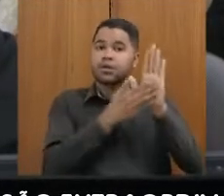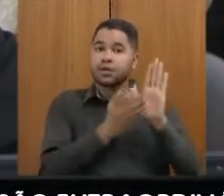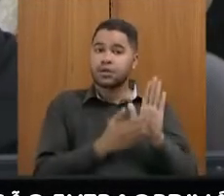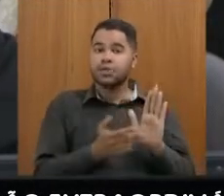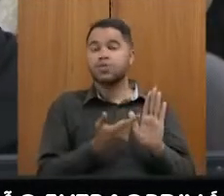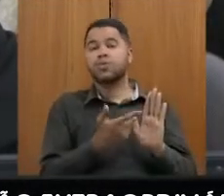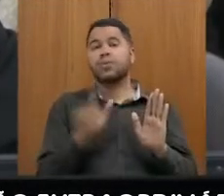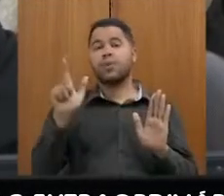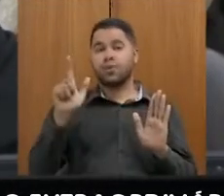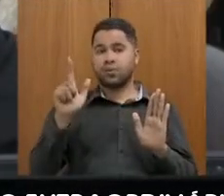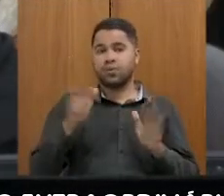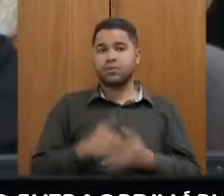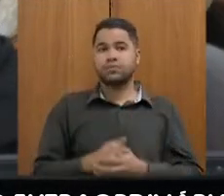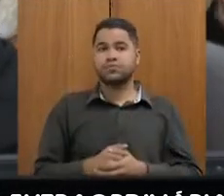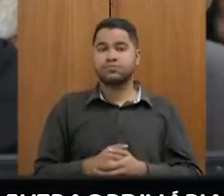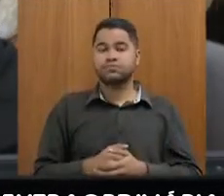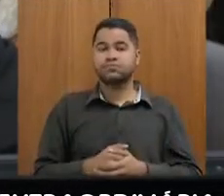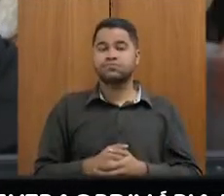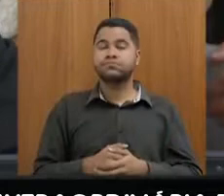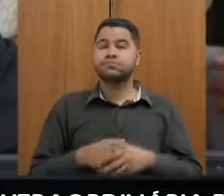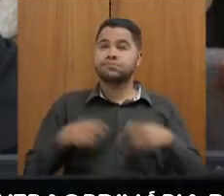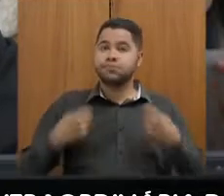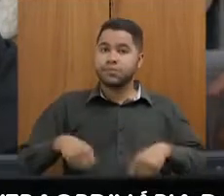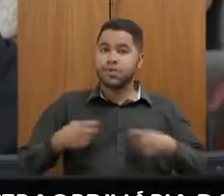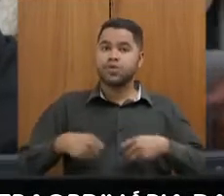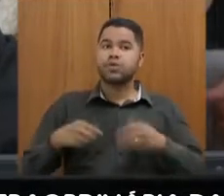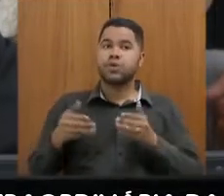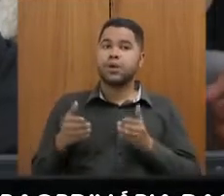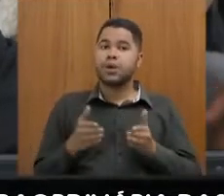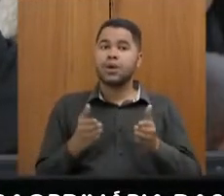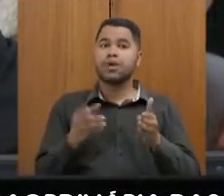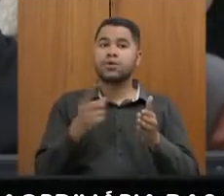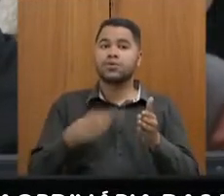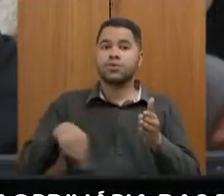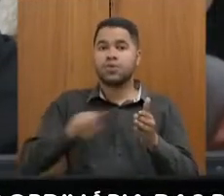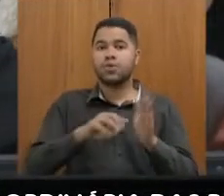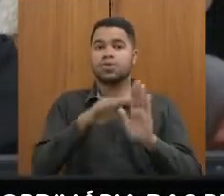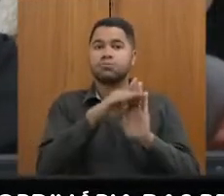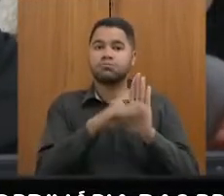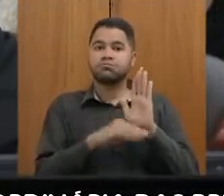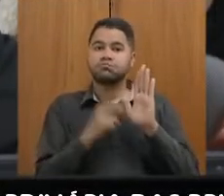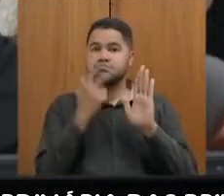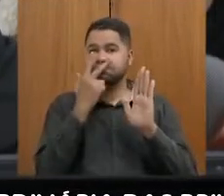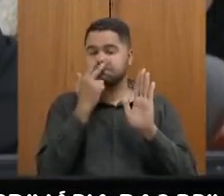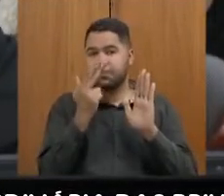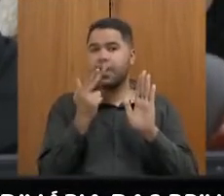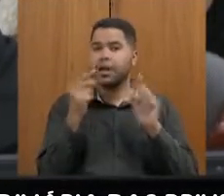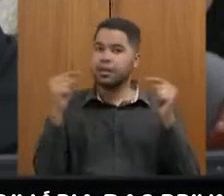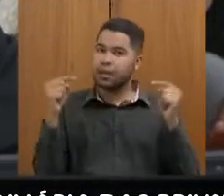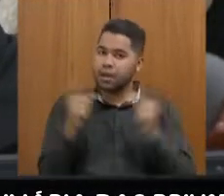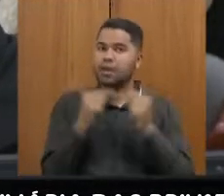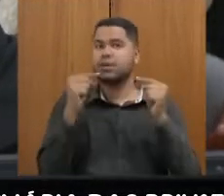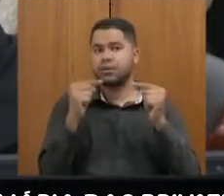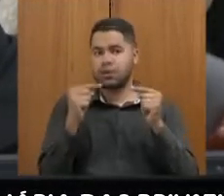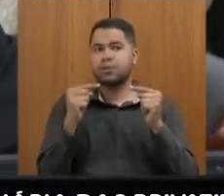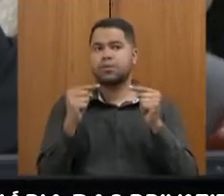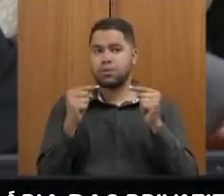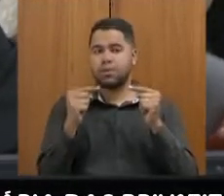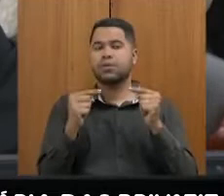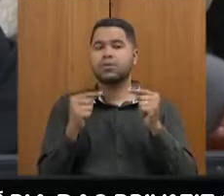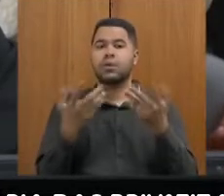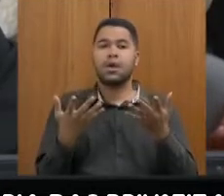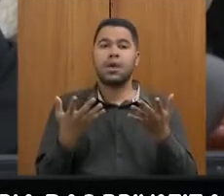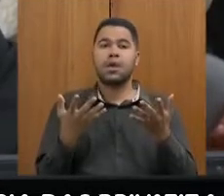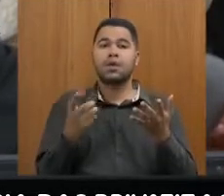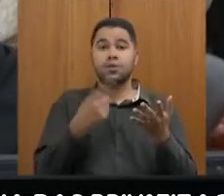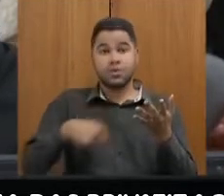outra forma, a gente está no encaminhamento, o nosso encaminhamento parece que está indo adequado, então, é uma situação